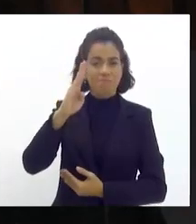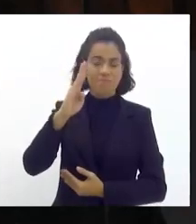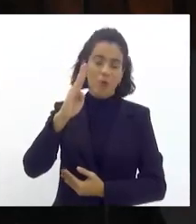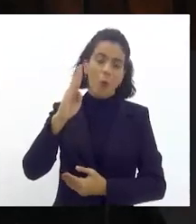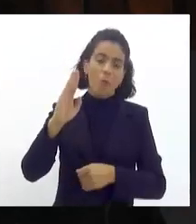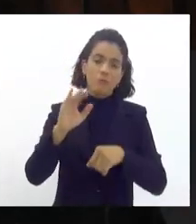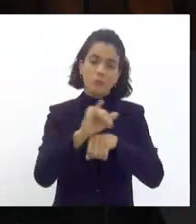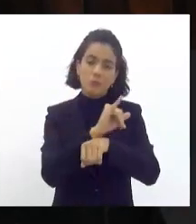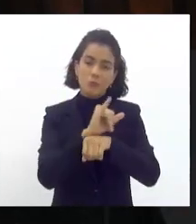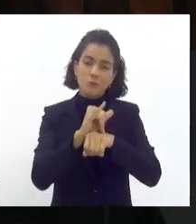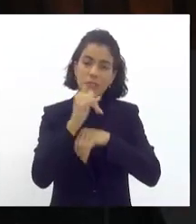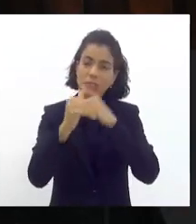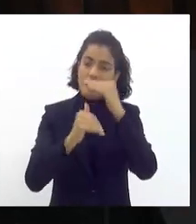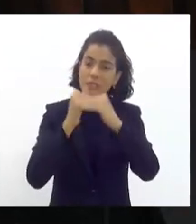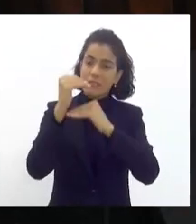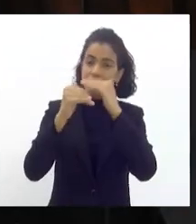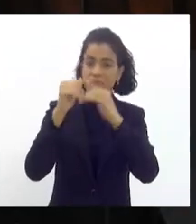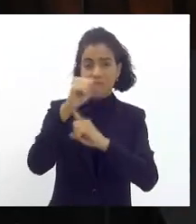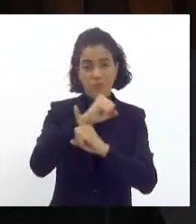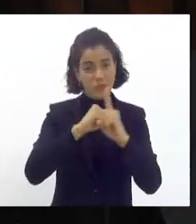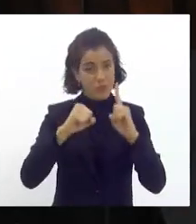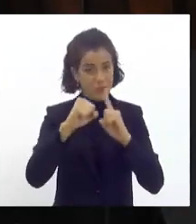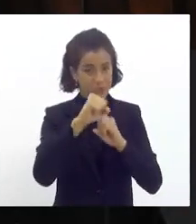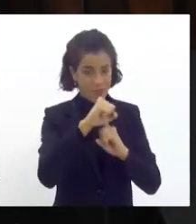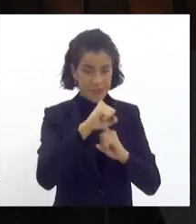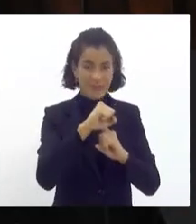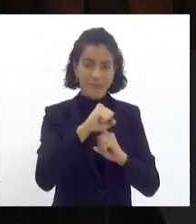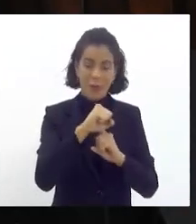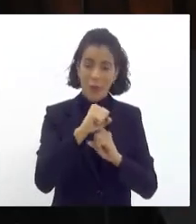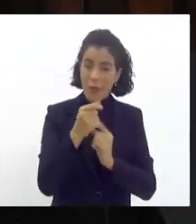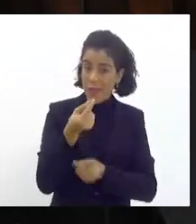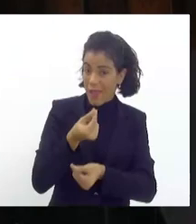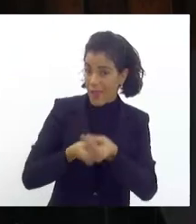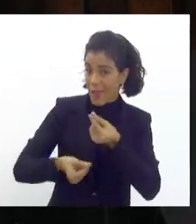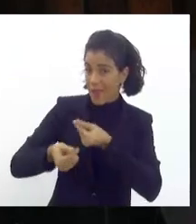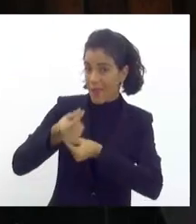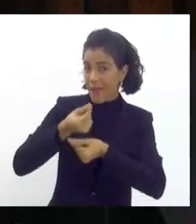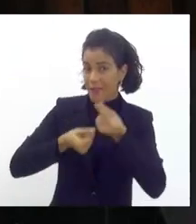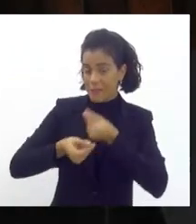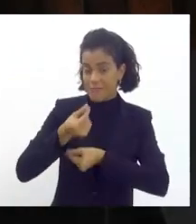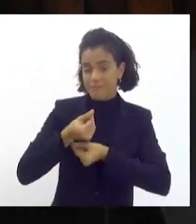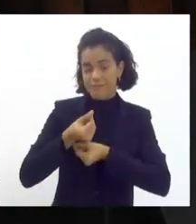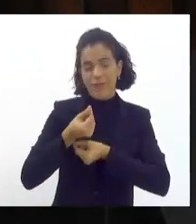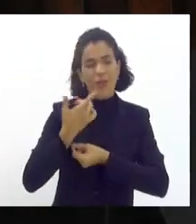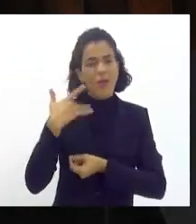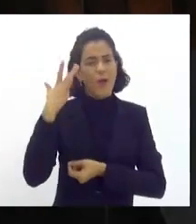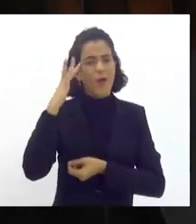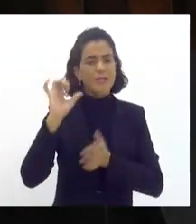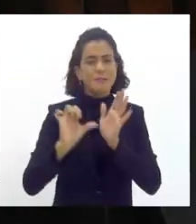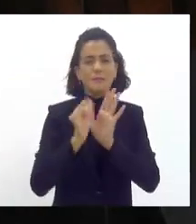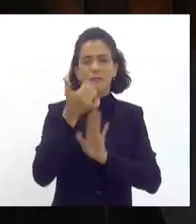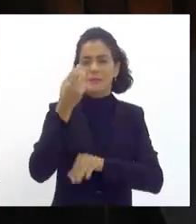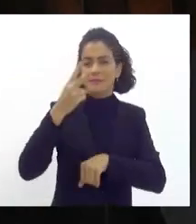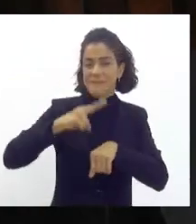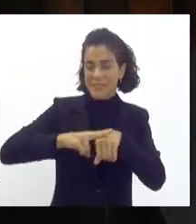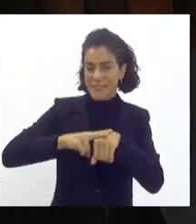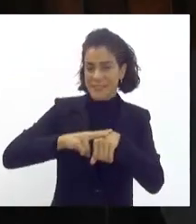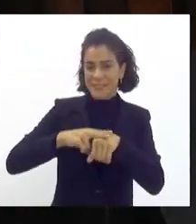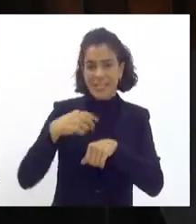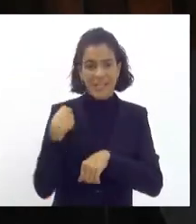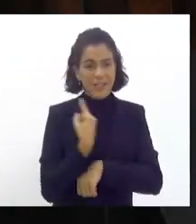ferramenta de desenvolvimento social e econômico acho que é a primeira vez que nós estamos vendo aí